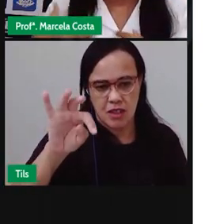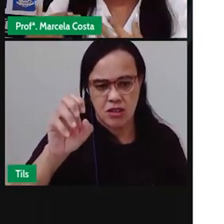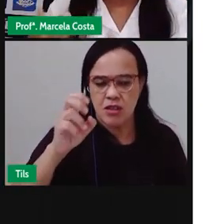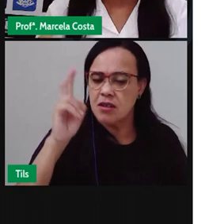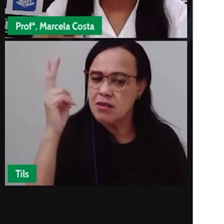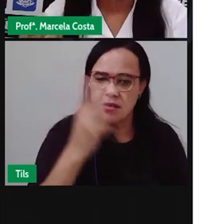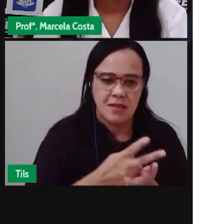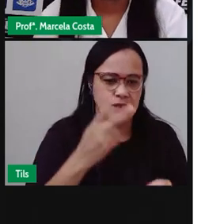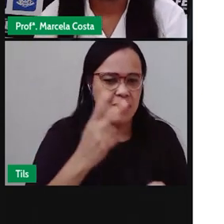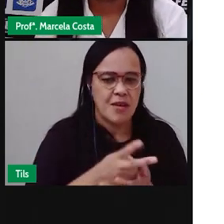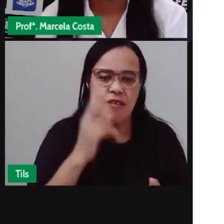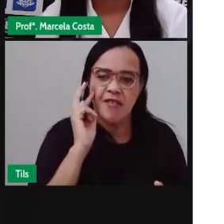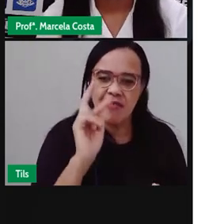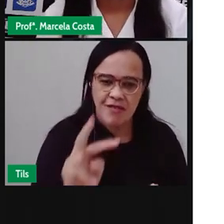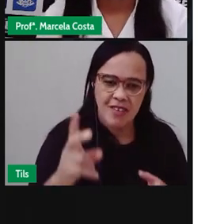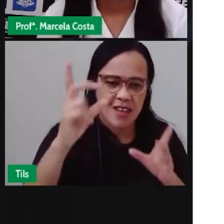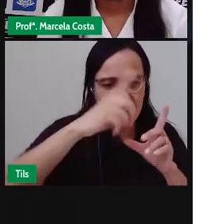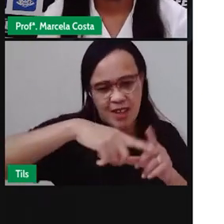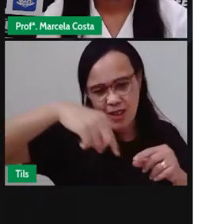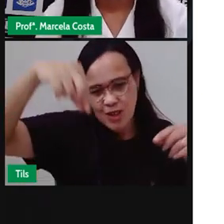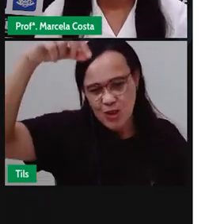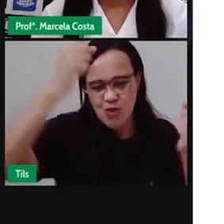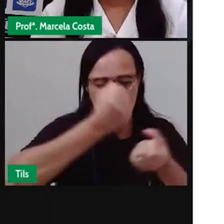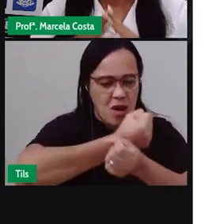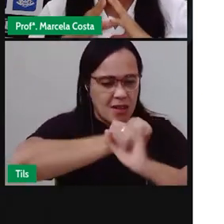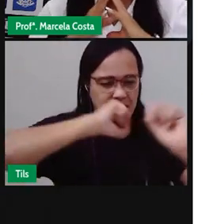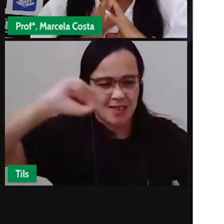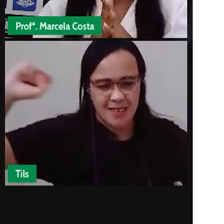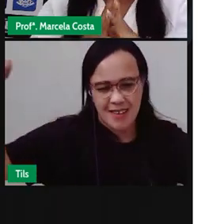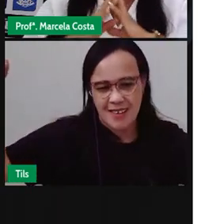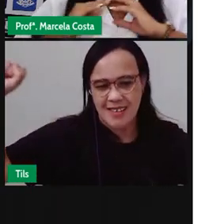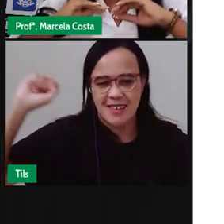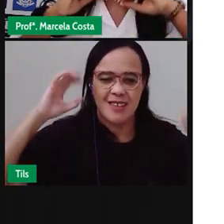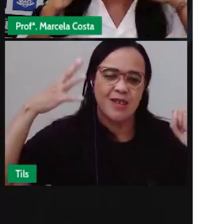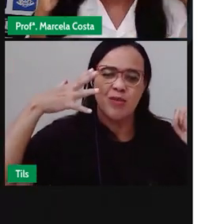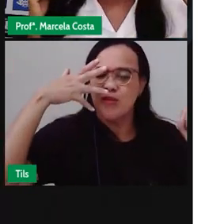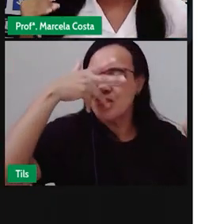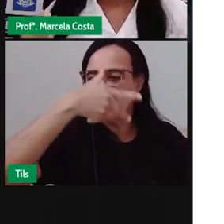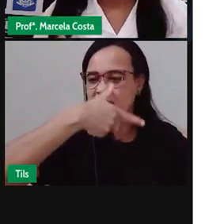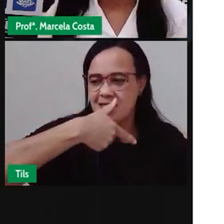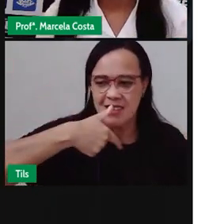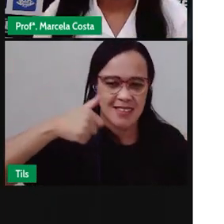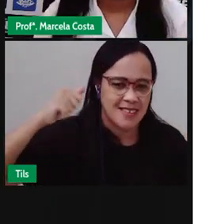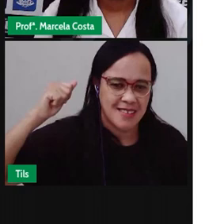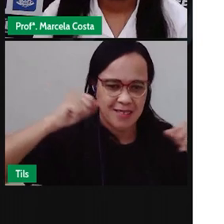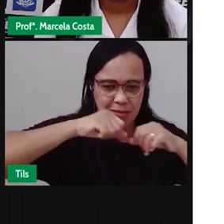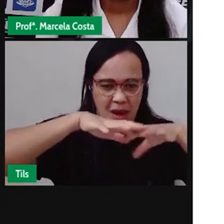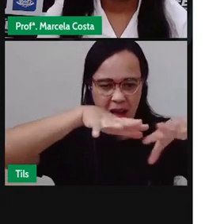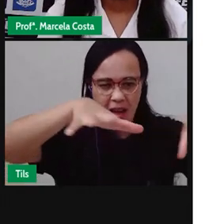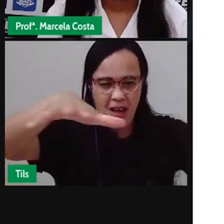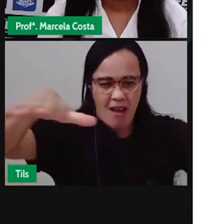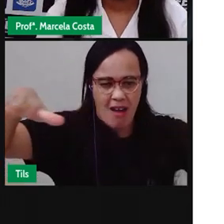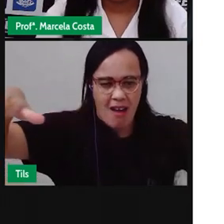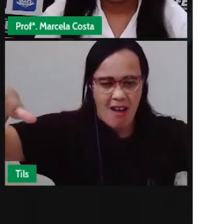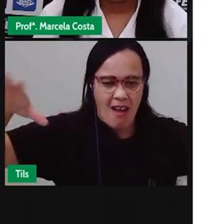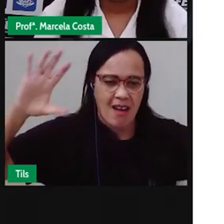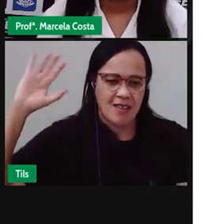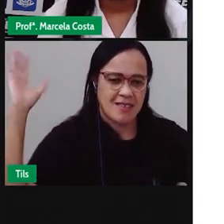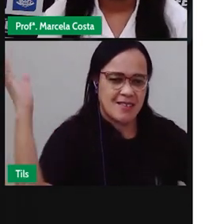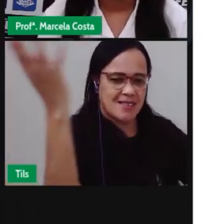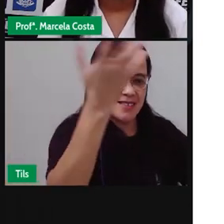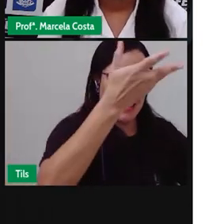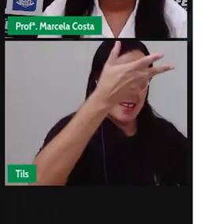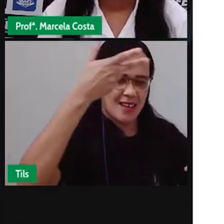Quando ela está Nessa fase De lua cheia A gente vê Ela iluminando Todo o céu Bem bonita